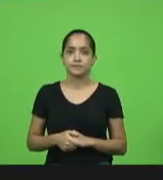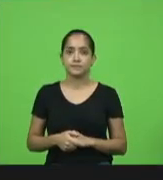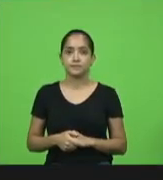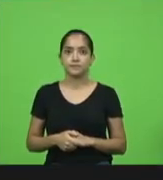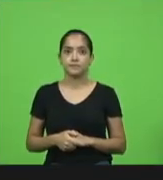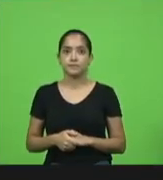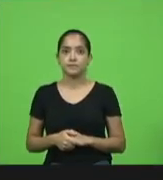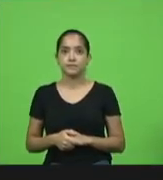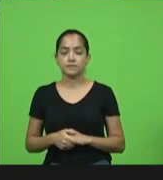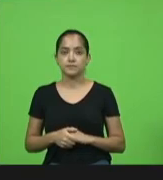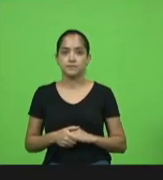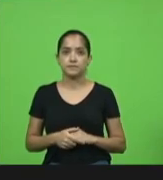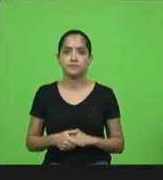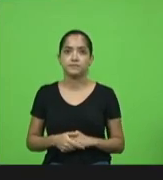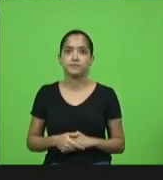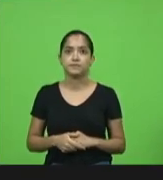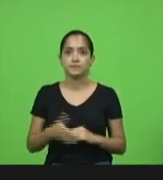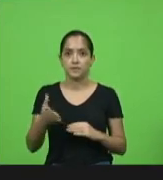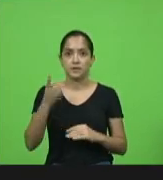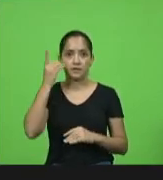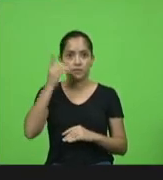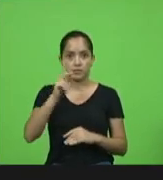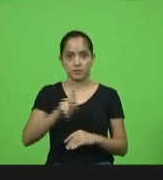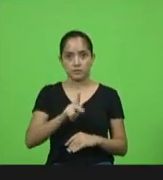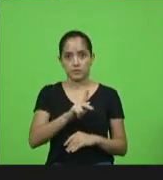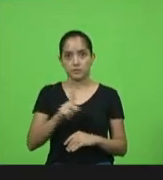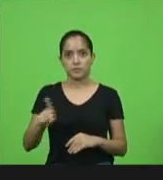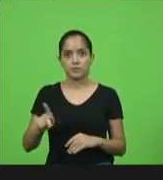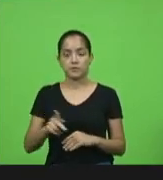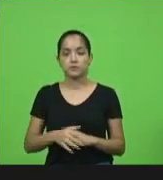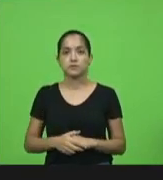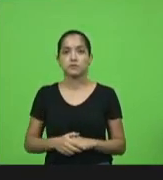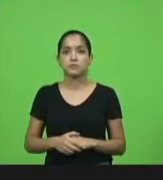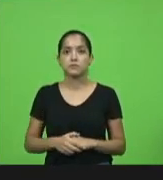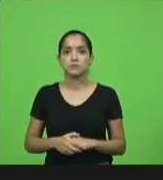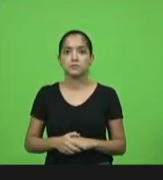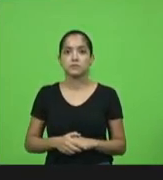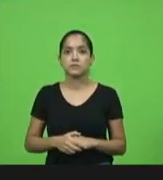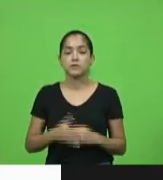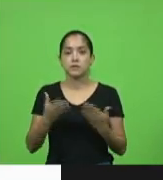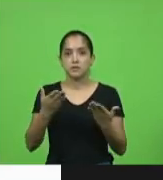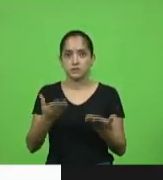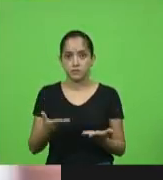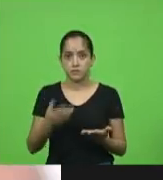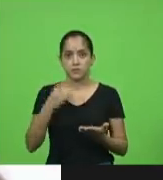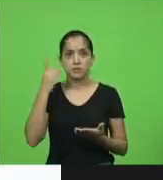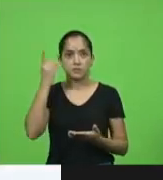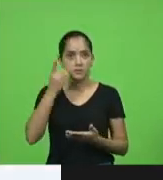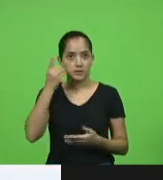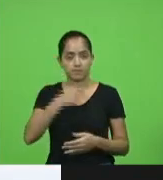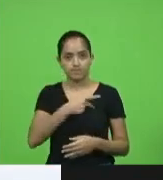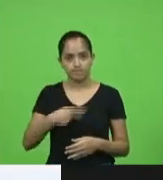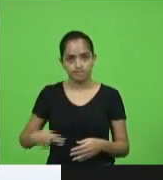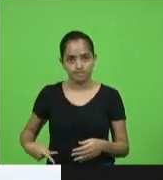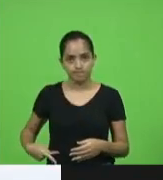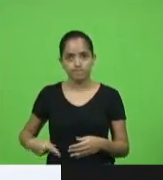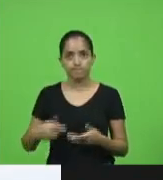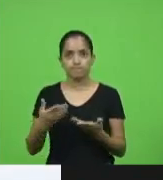Deputado Padre Pedro, por gentileza. Seis minutos. senhor presidente, senhores deputados, deputadas,